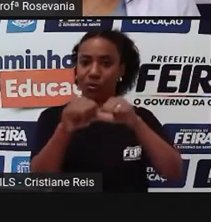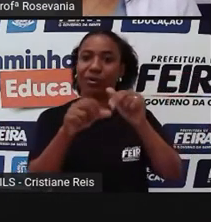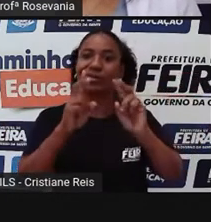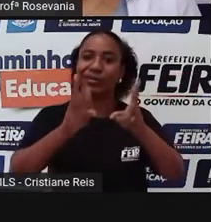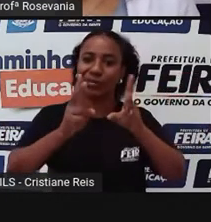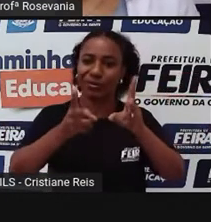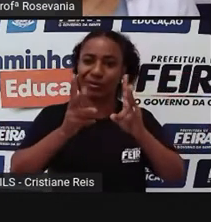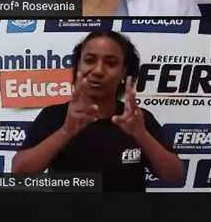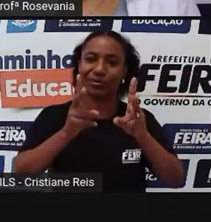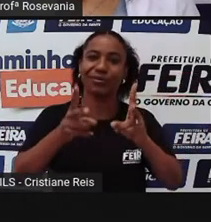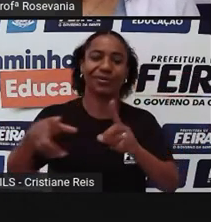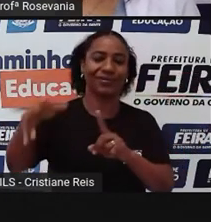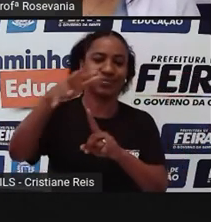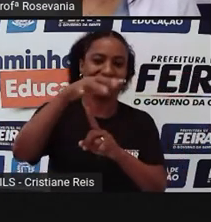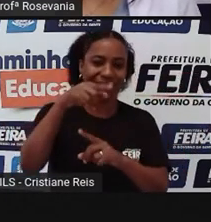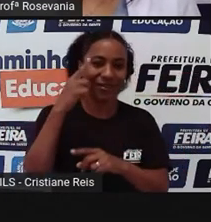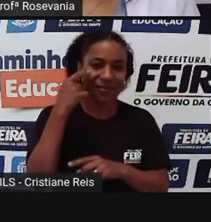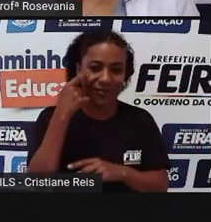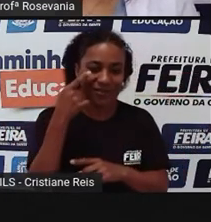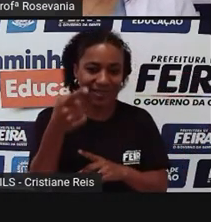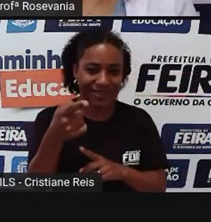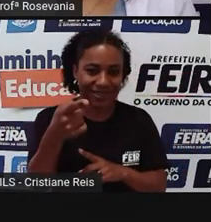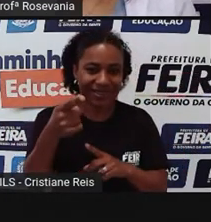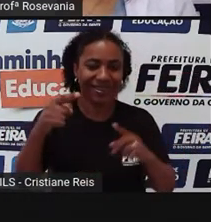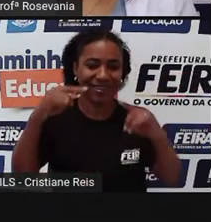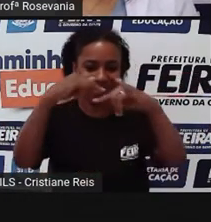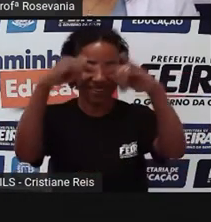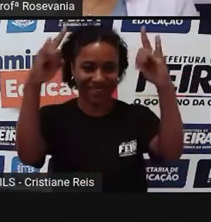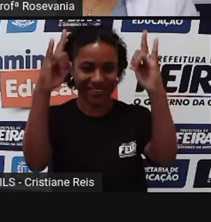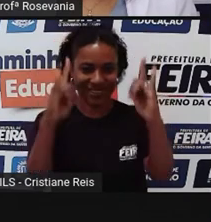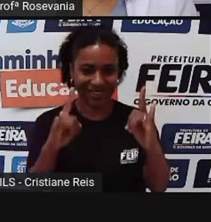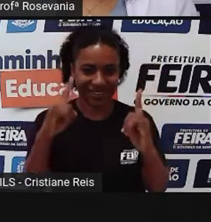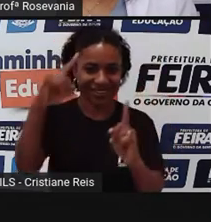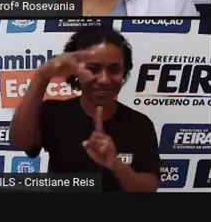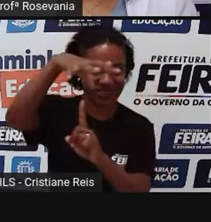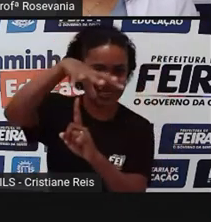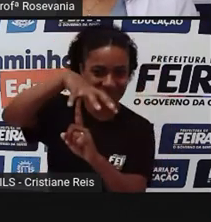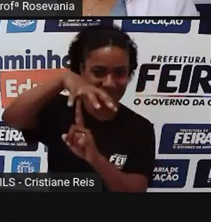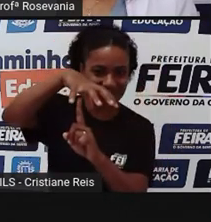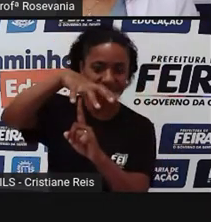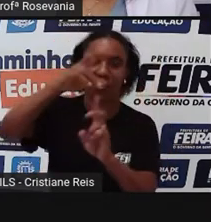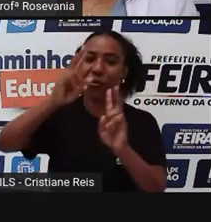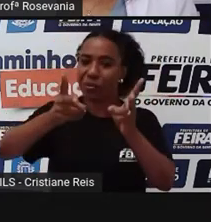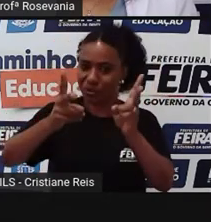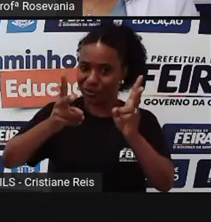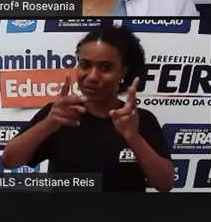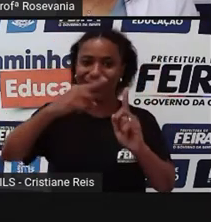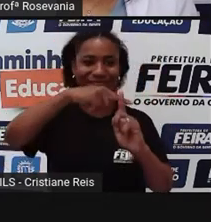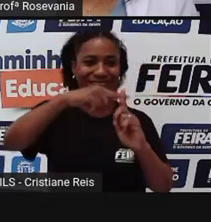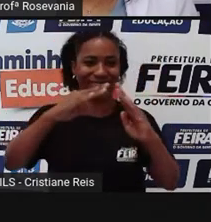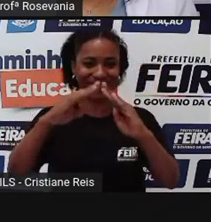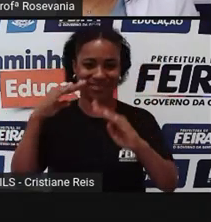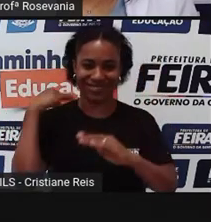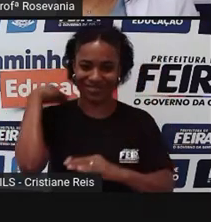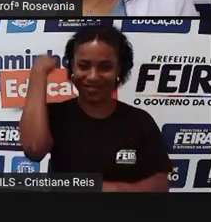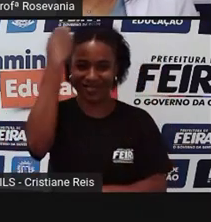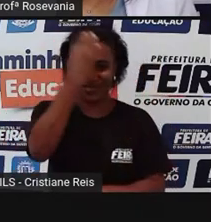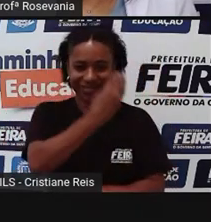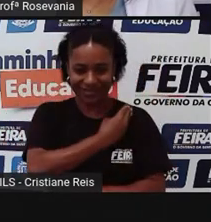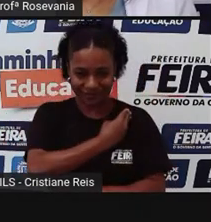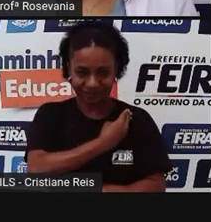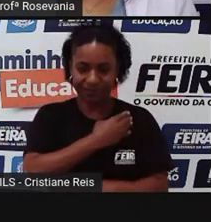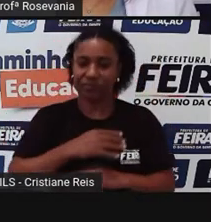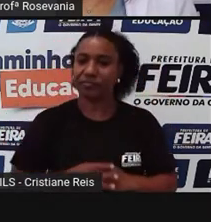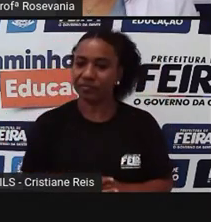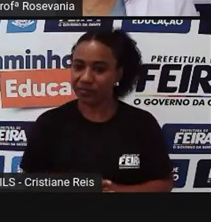também na Praça da Igreja Matriz, que é a Igreja de Senhora Santana, né, que, na realidade, essas árvores aqui que vocês estão vendo